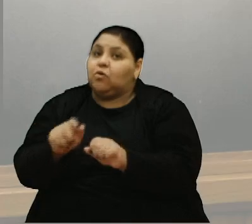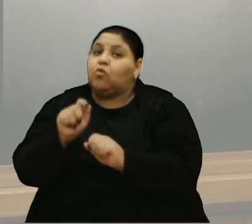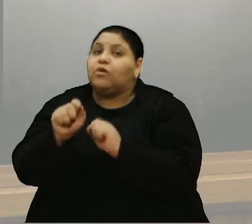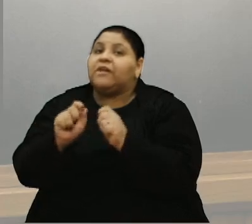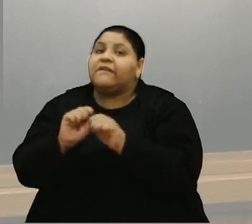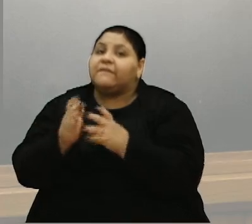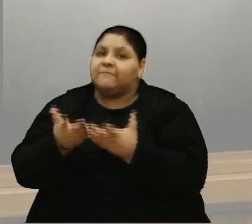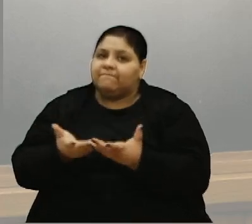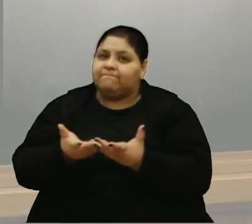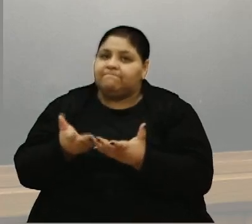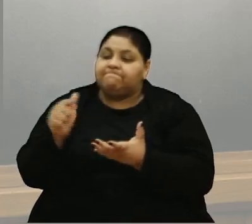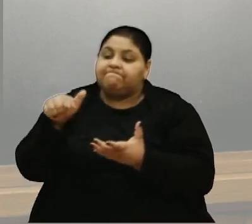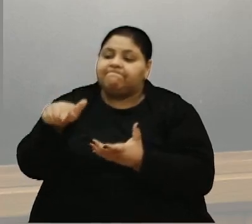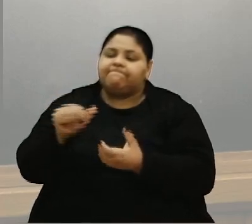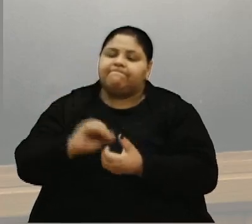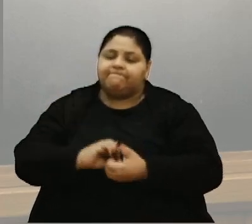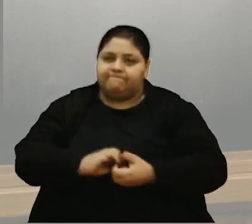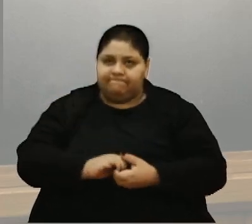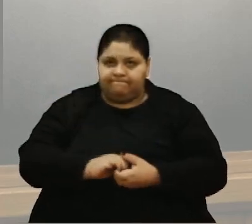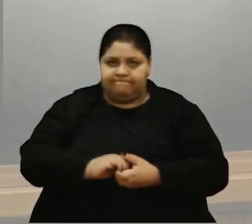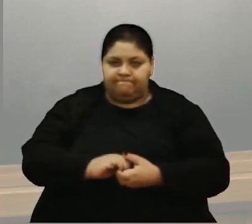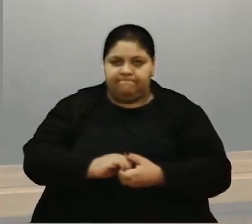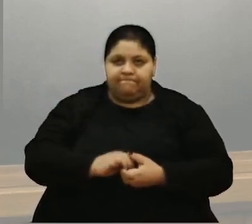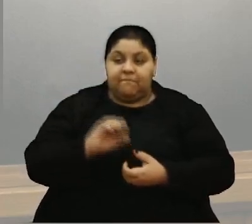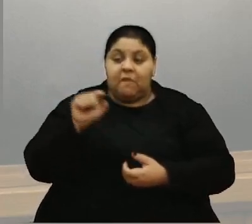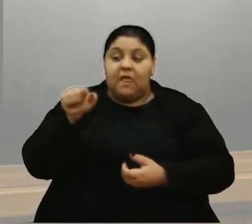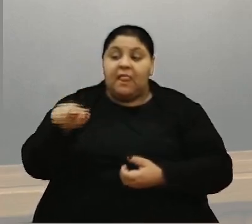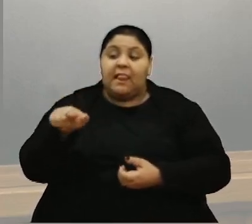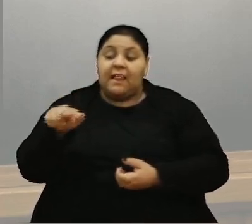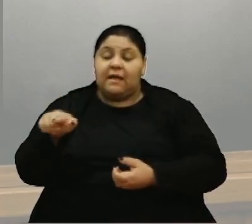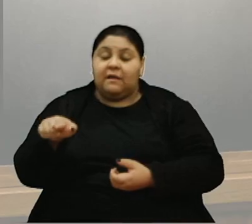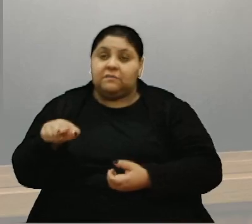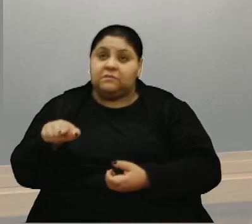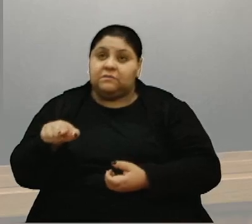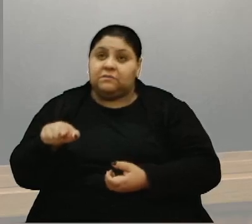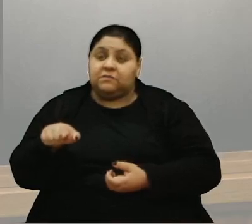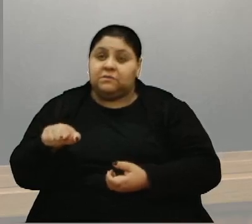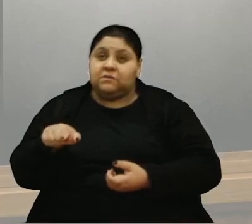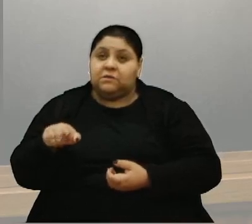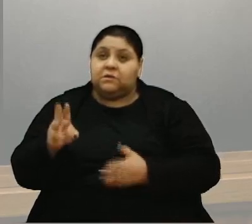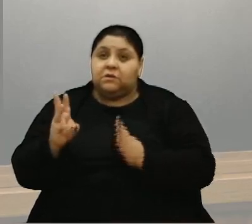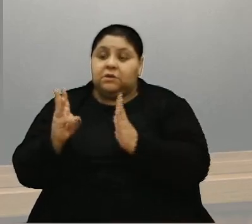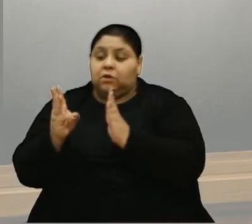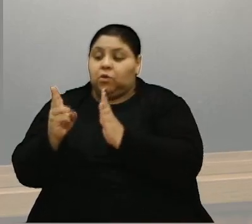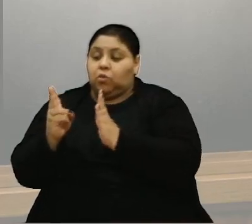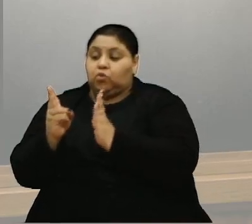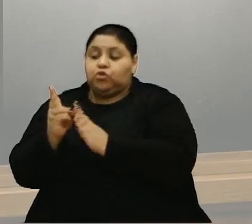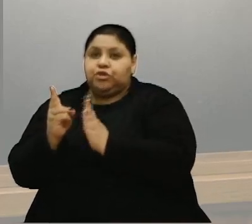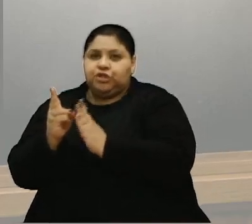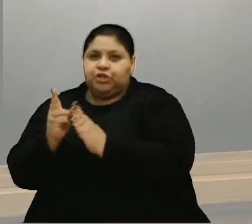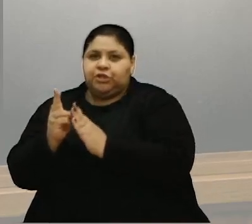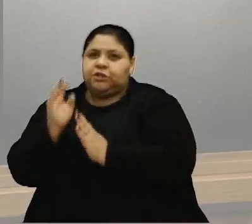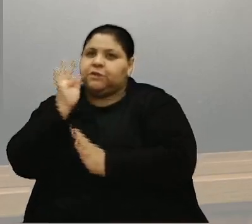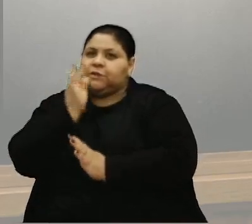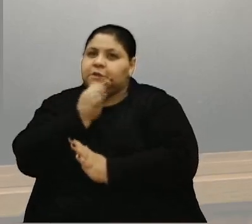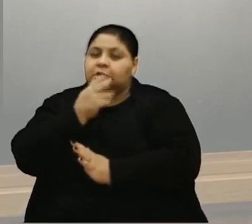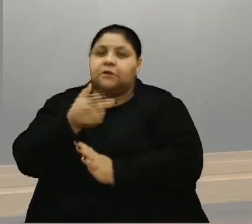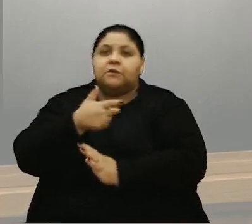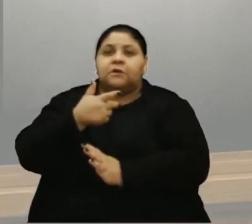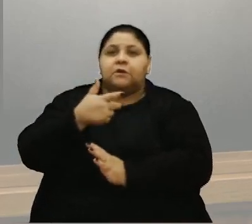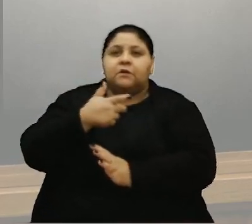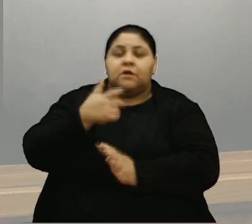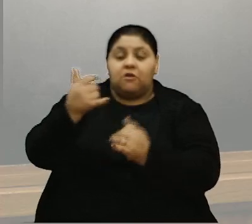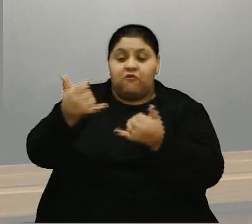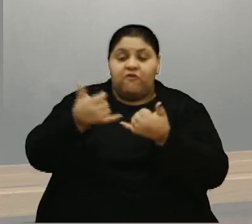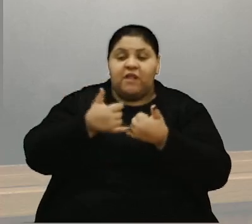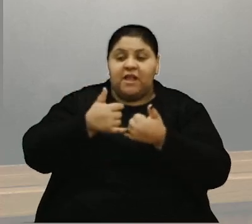naquela região? Lá onde foi colocado os indígenas em Forqueta, que eu falei aqui que chovia dentro das